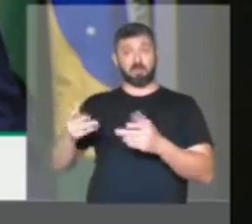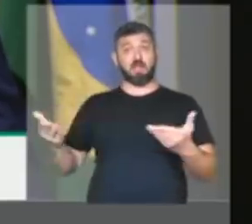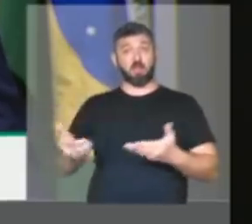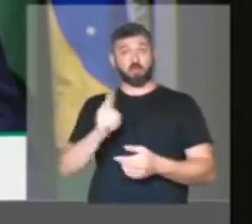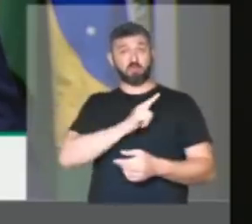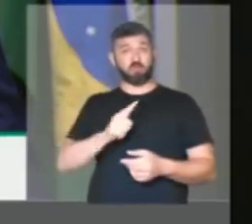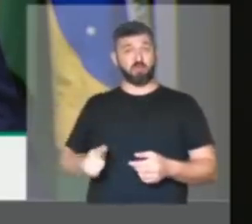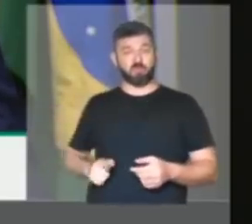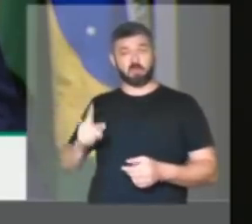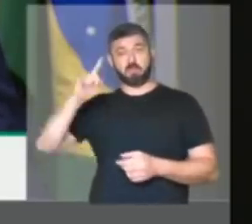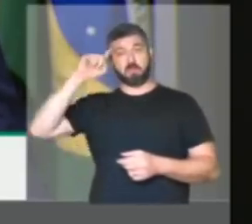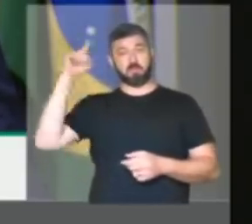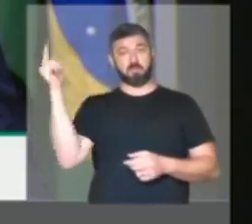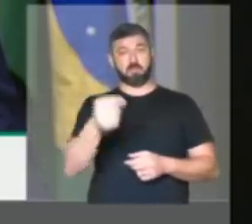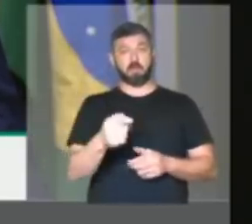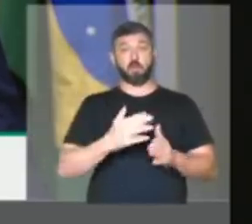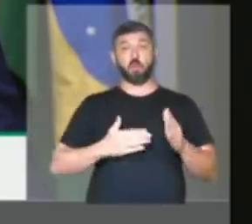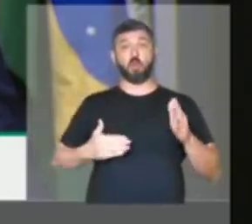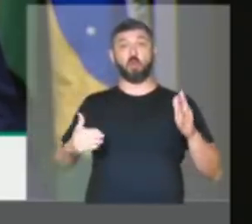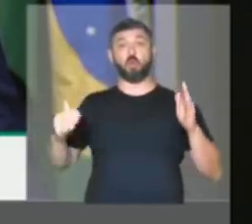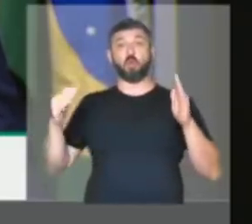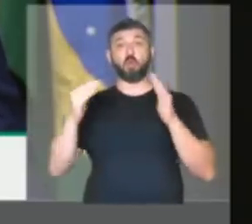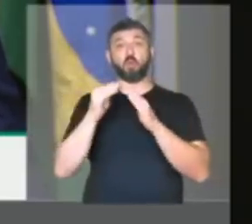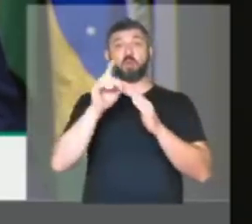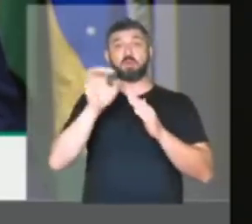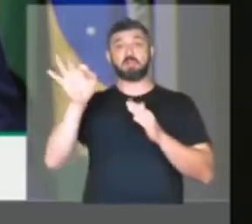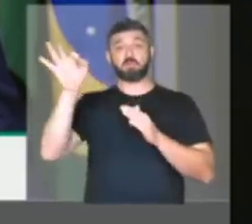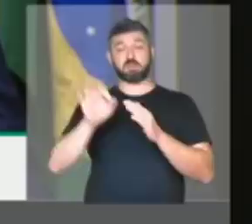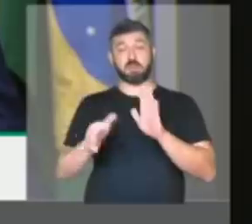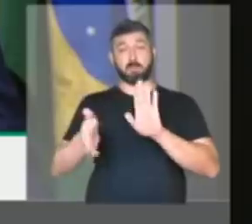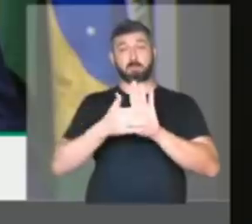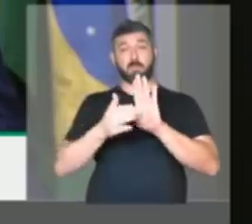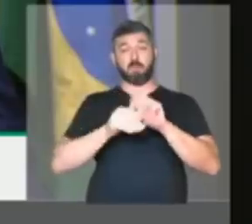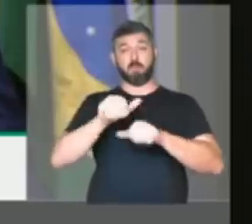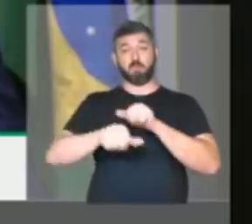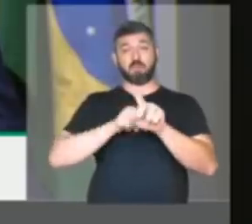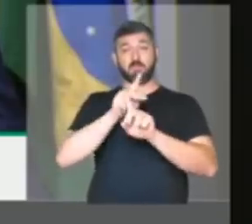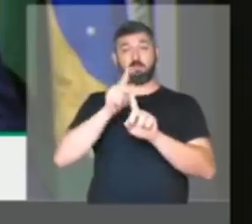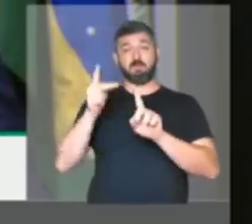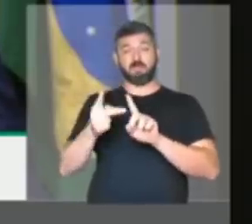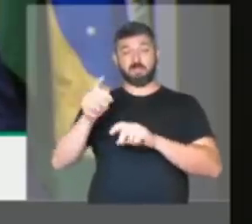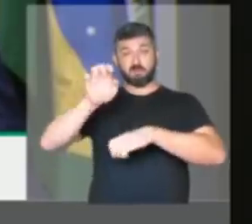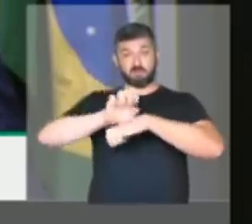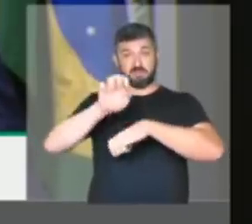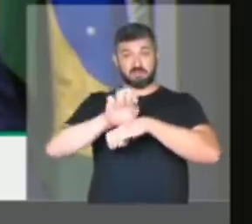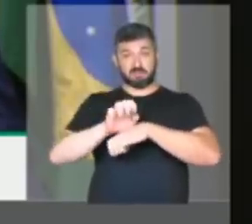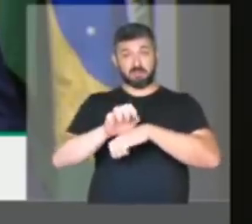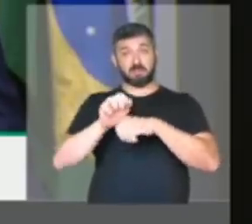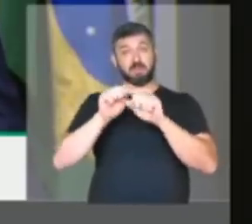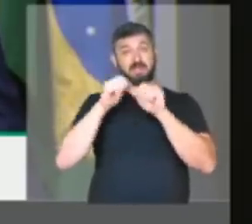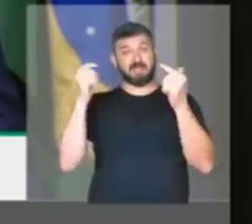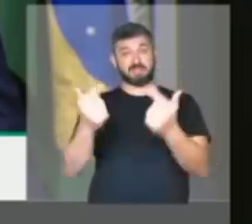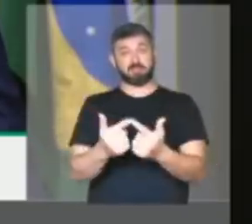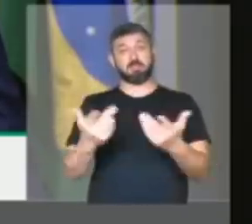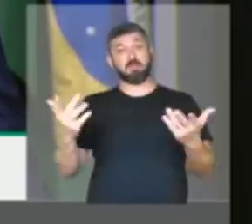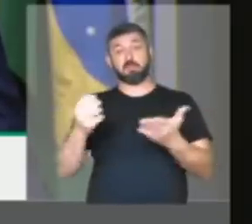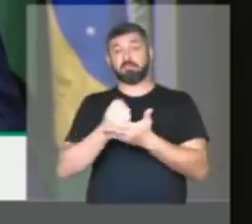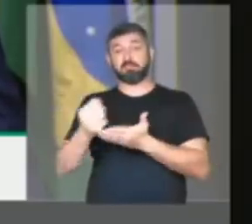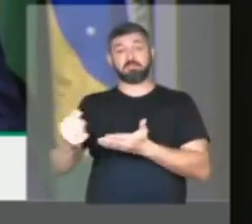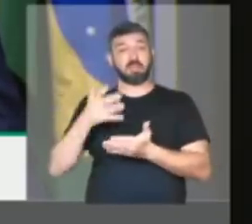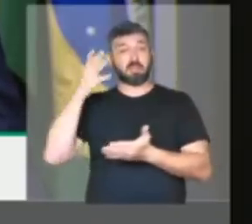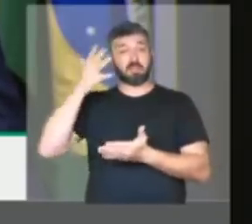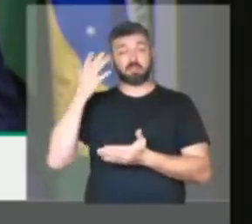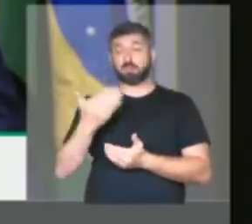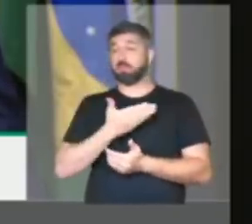os seus governadores mandaram todos as suas reformas previdenciárias para suas assembleias legislativas e, portanto, cai também